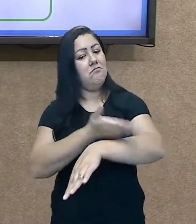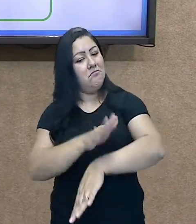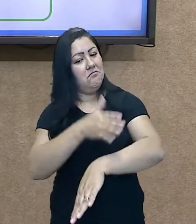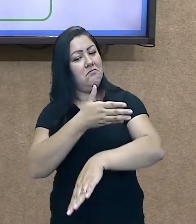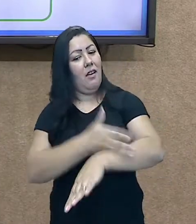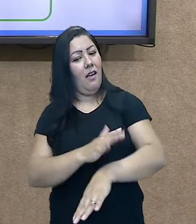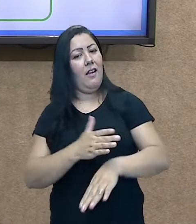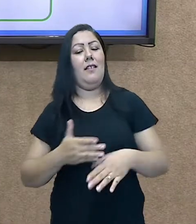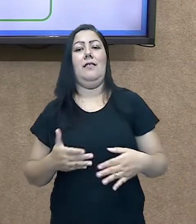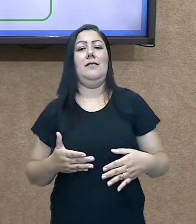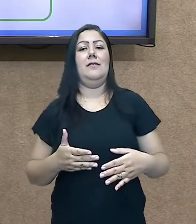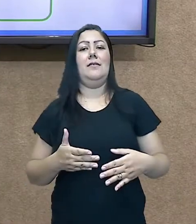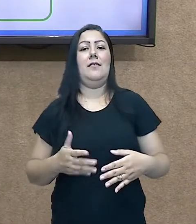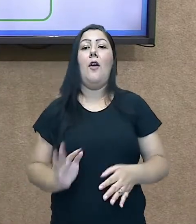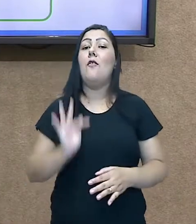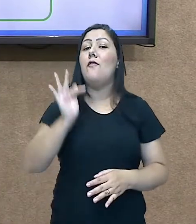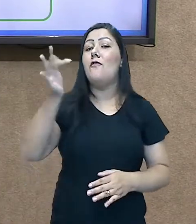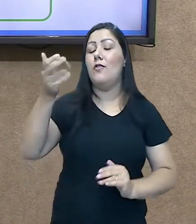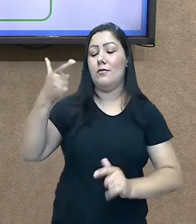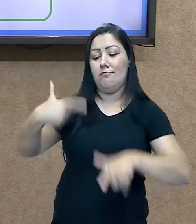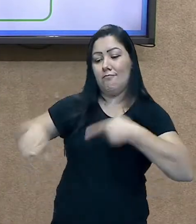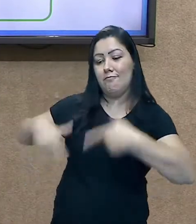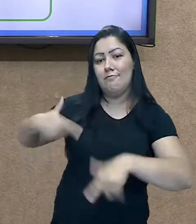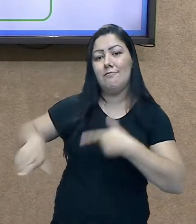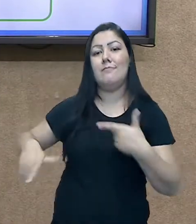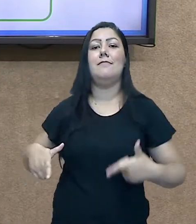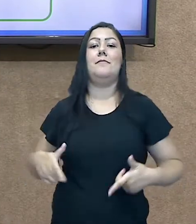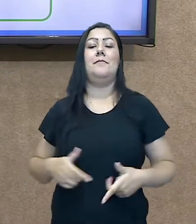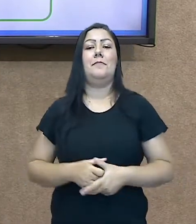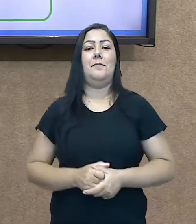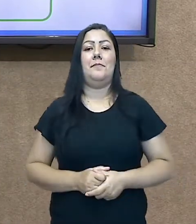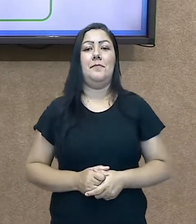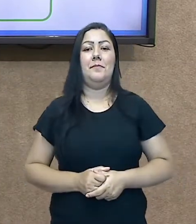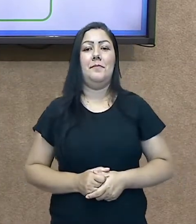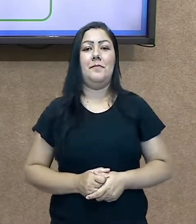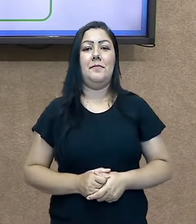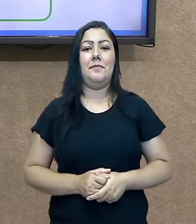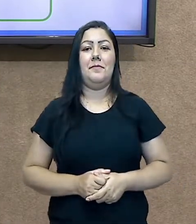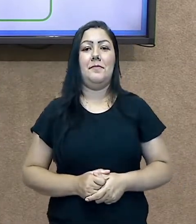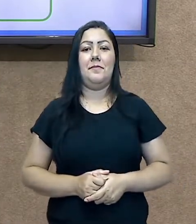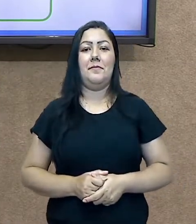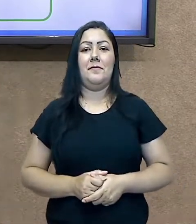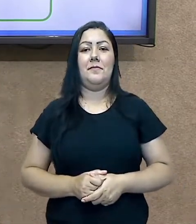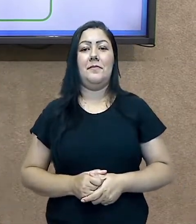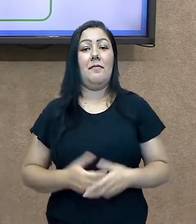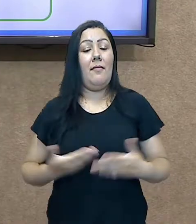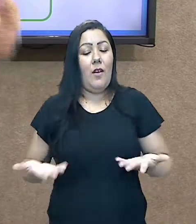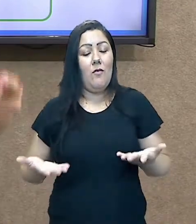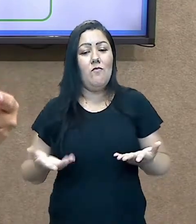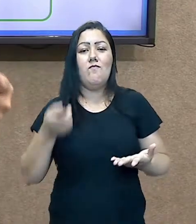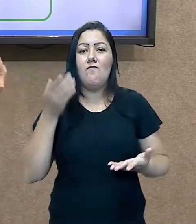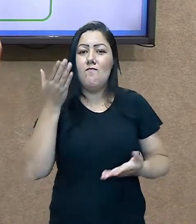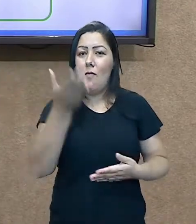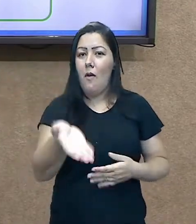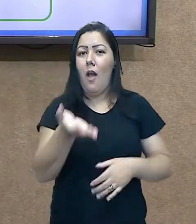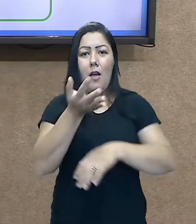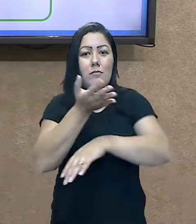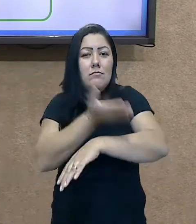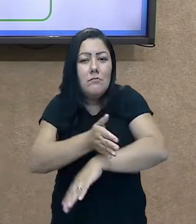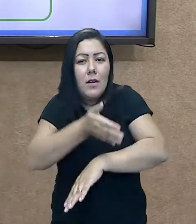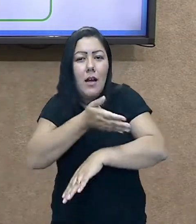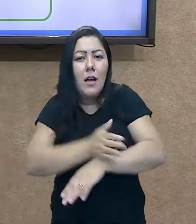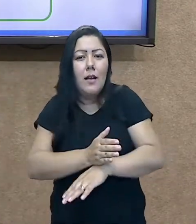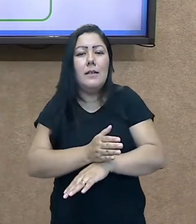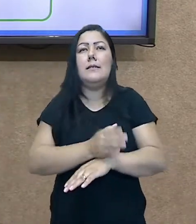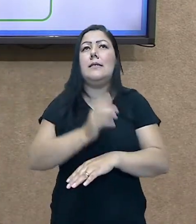atuando. E o mais interessante, que você se preparando para atuar, você